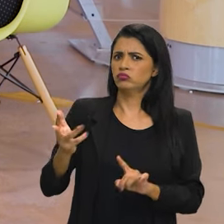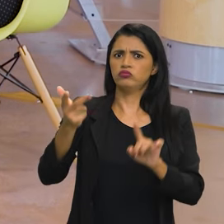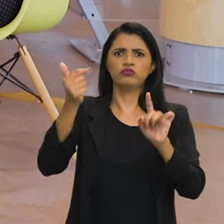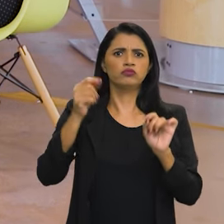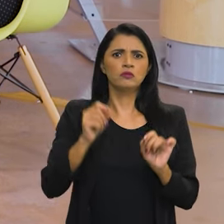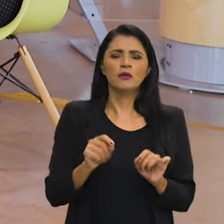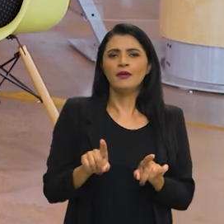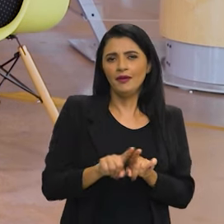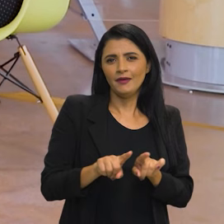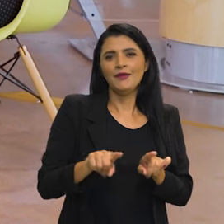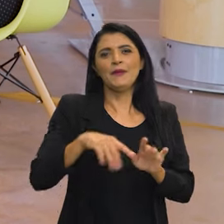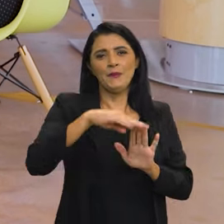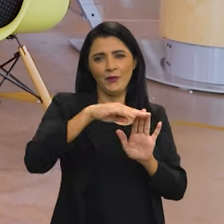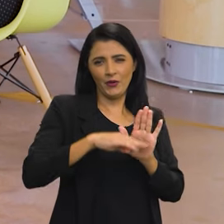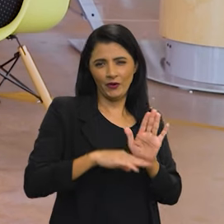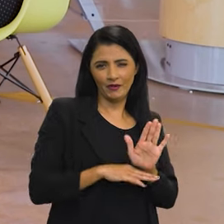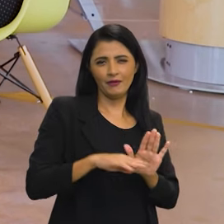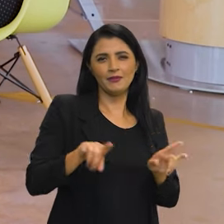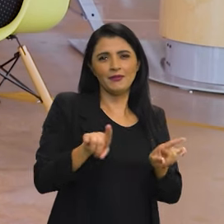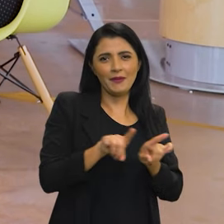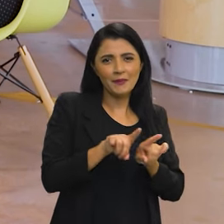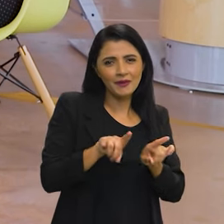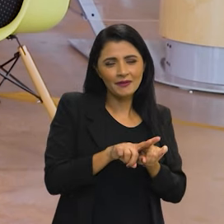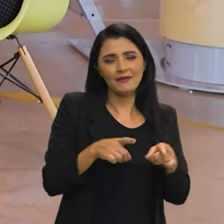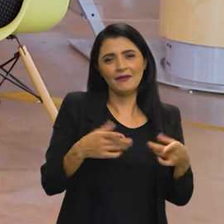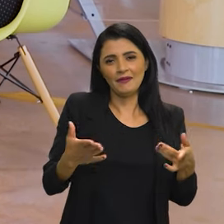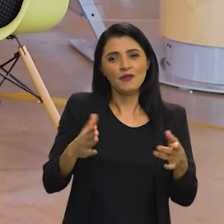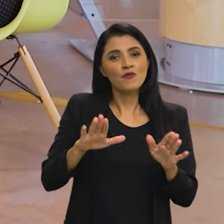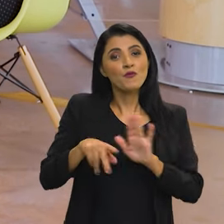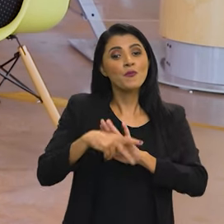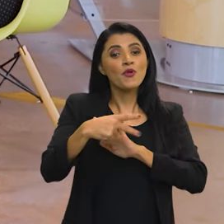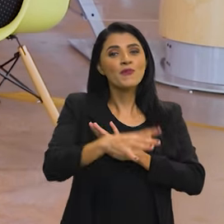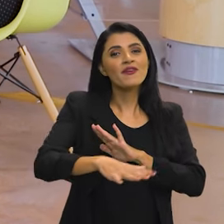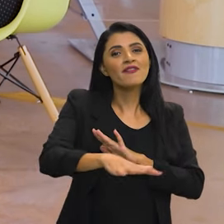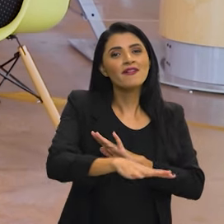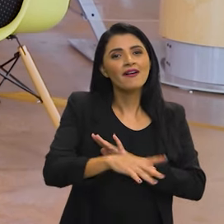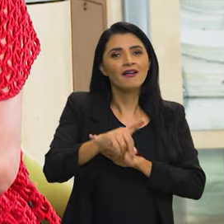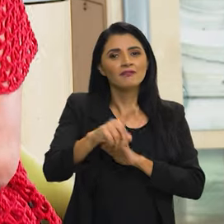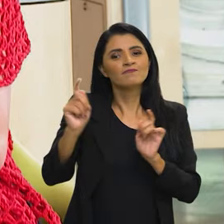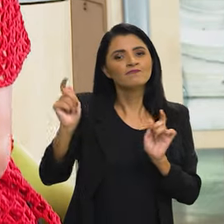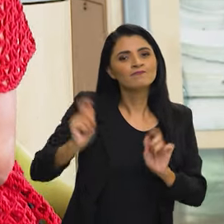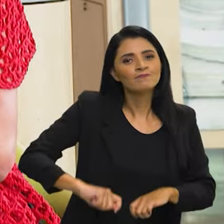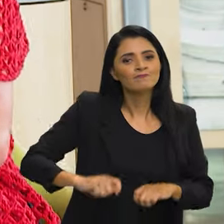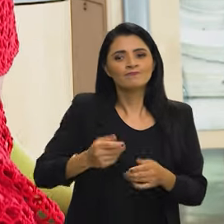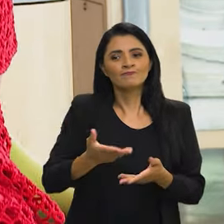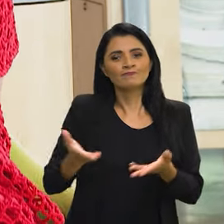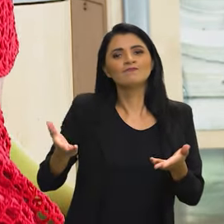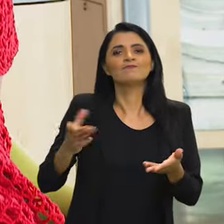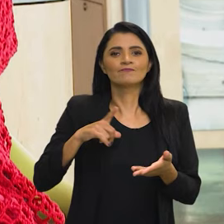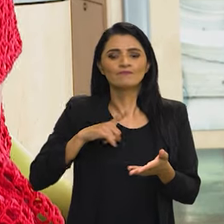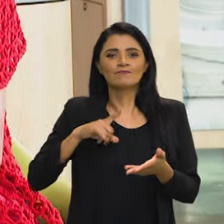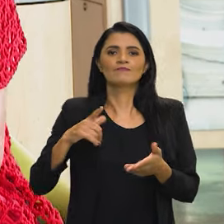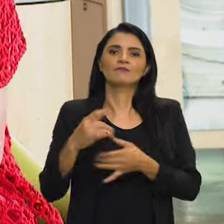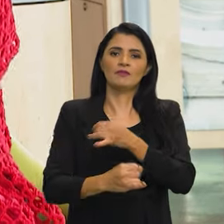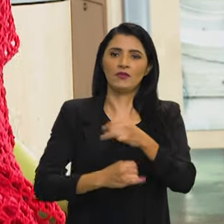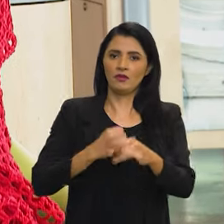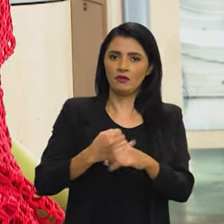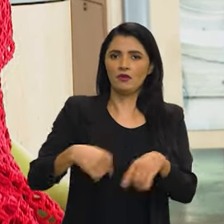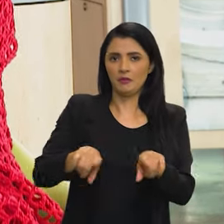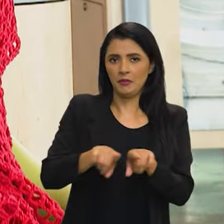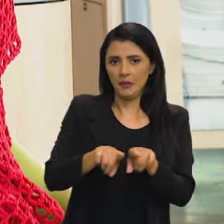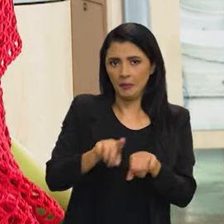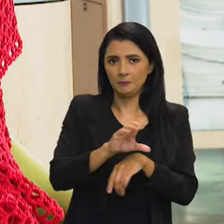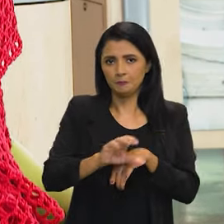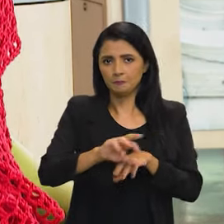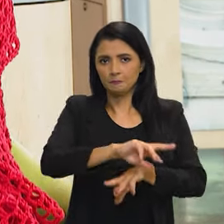alta complexidade e até programas mais voltados para capacitar e conectividade,